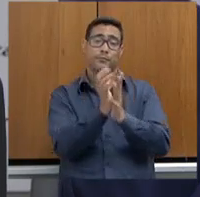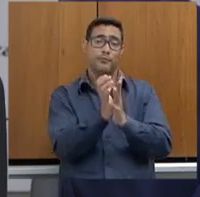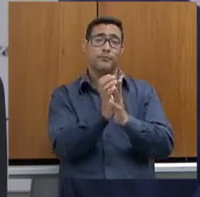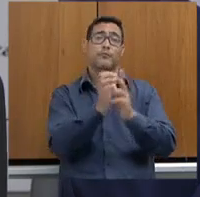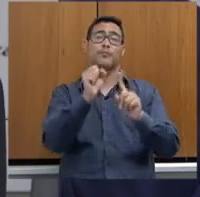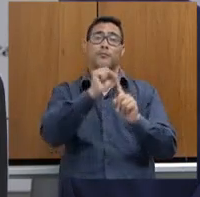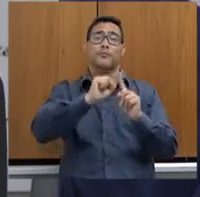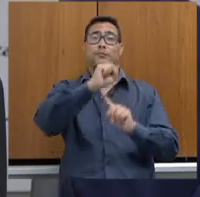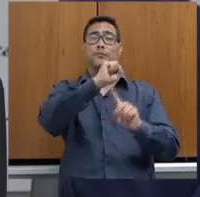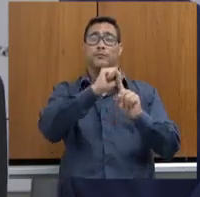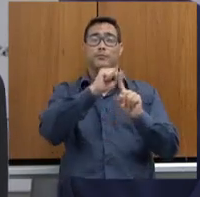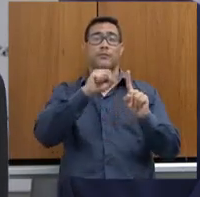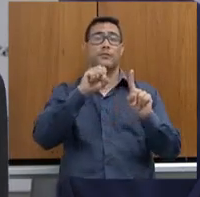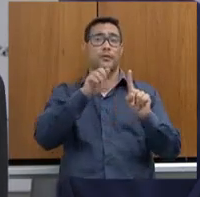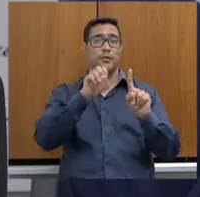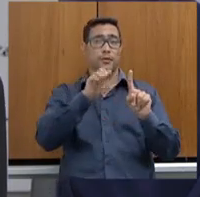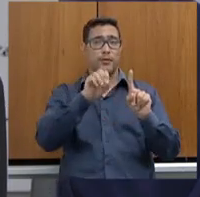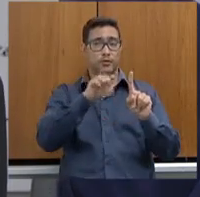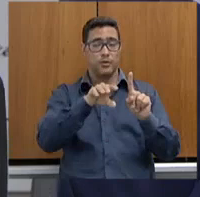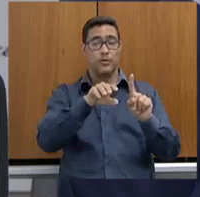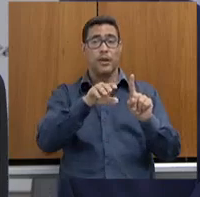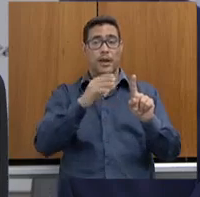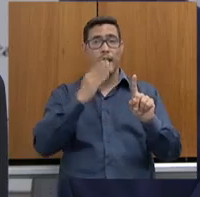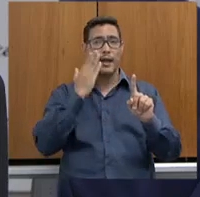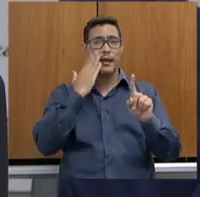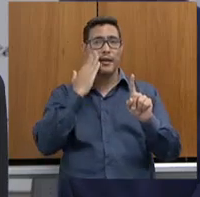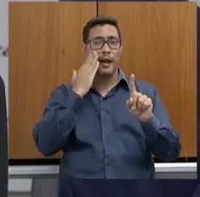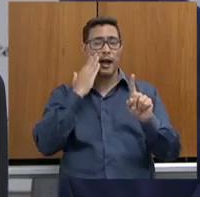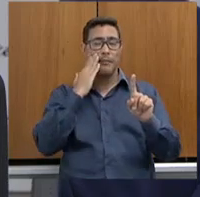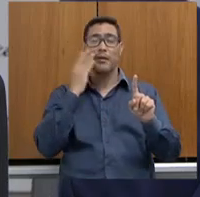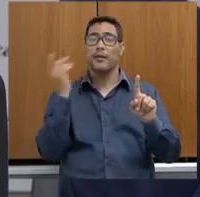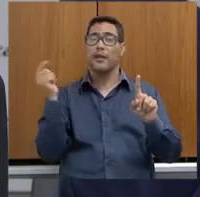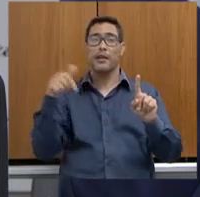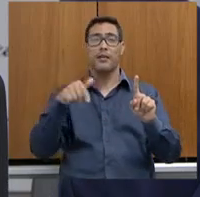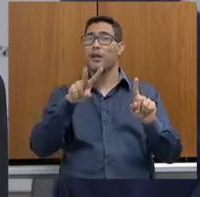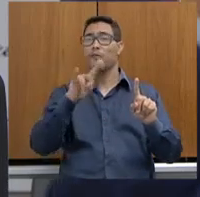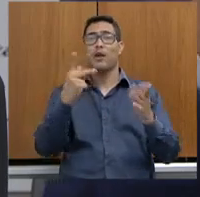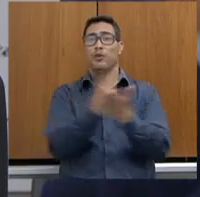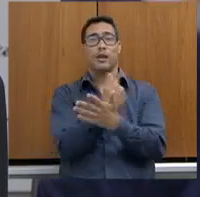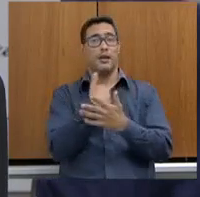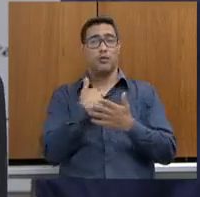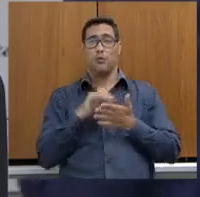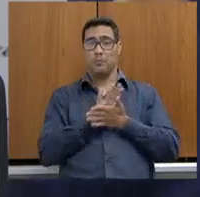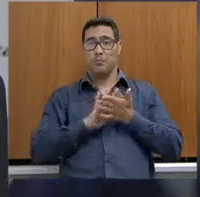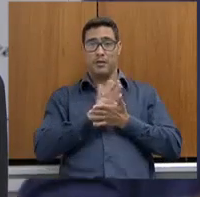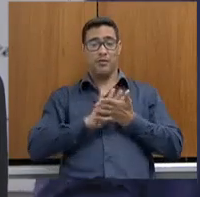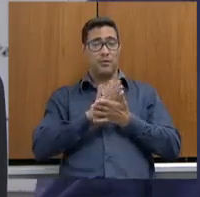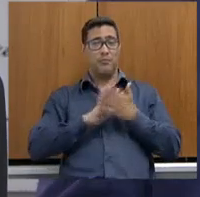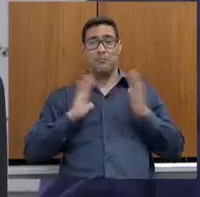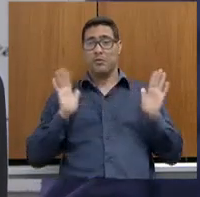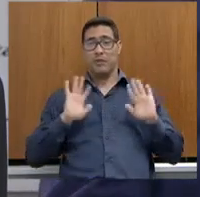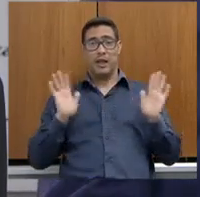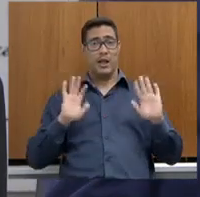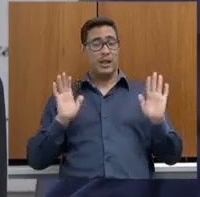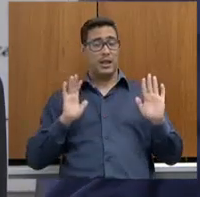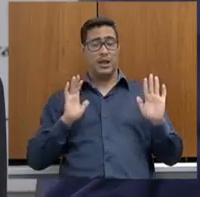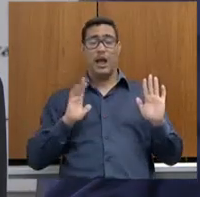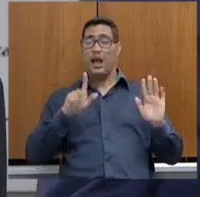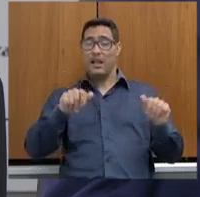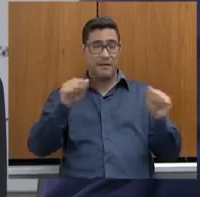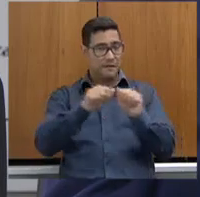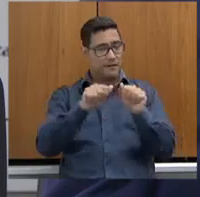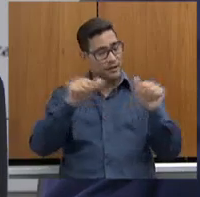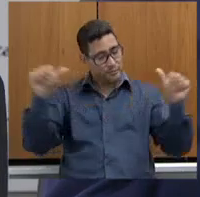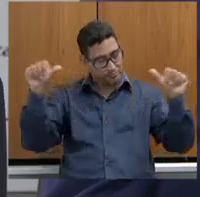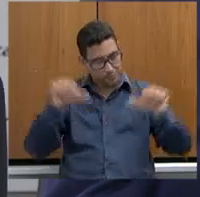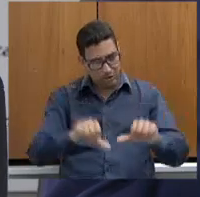por ter a certeza da impunidade, se torna até mais perigoso do que o pessoal do presídio, porque o máximo que vai pegar é três anos. Então, eles